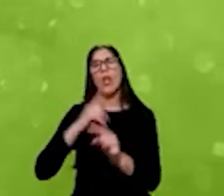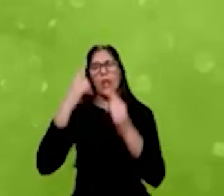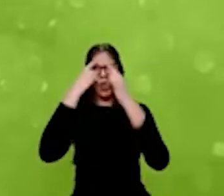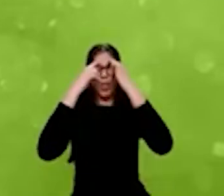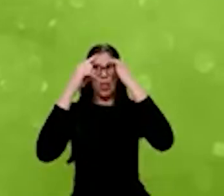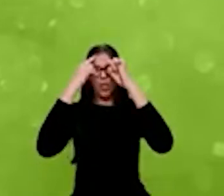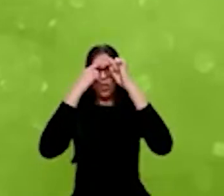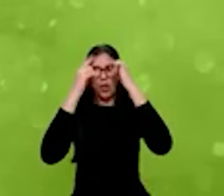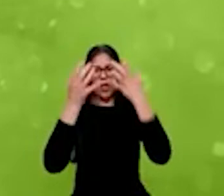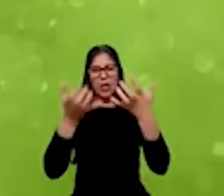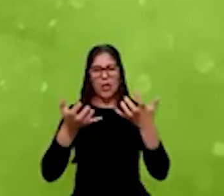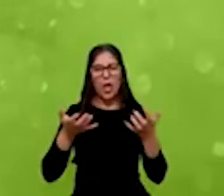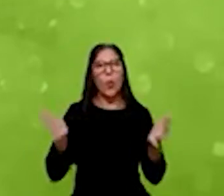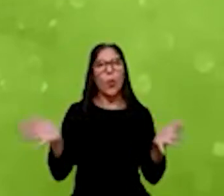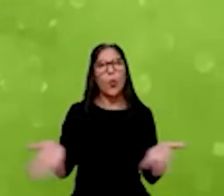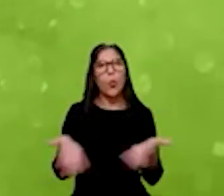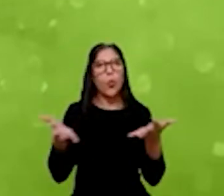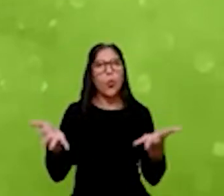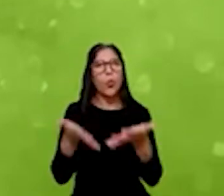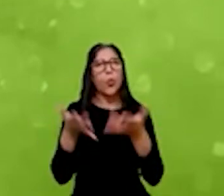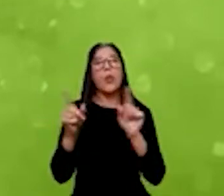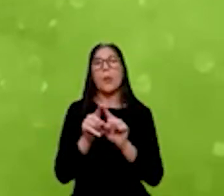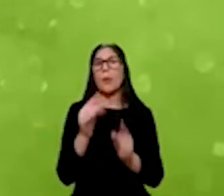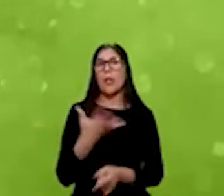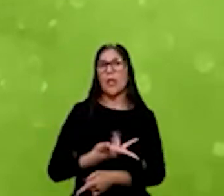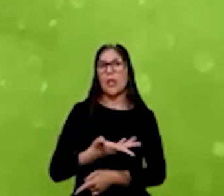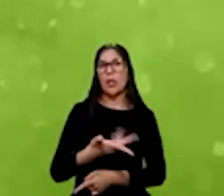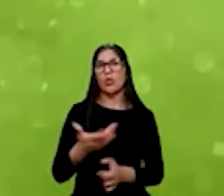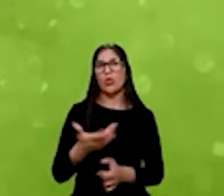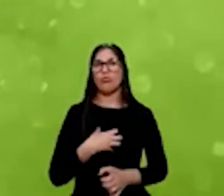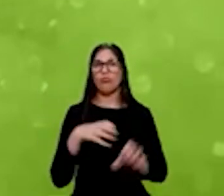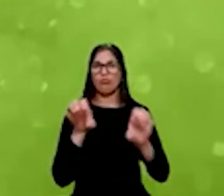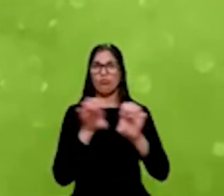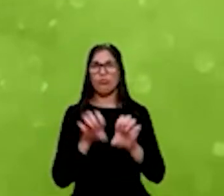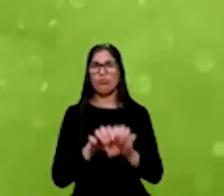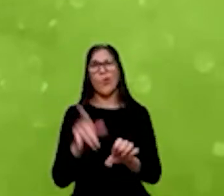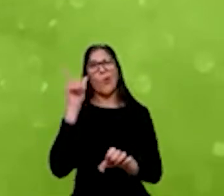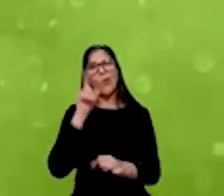e receber uma aceleração de forma estruturada para alavancar o seu negócio.